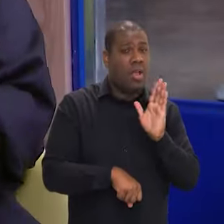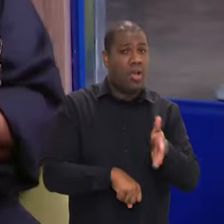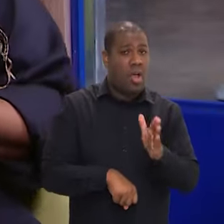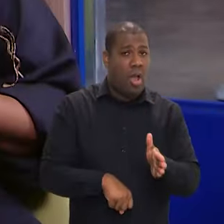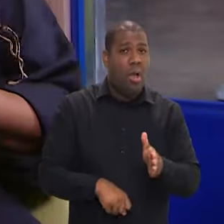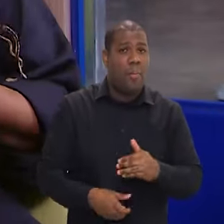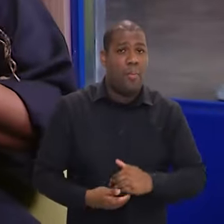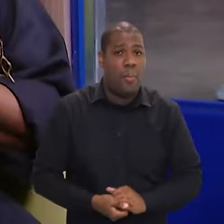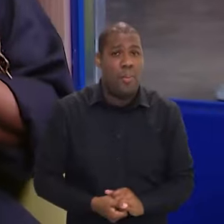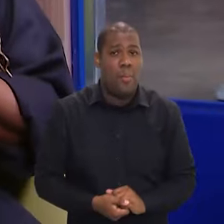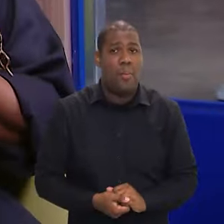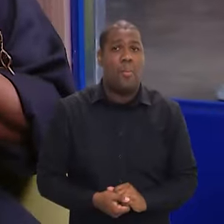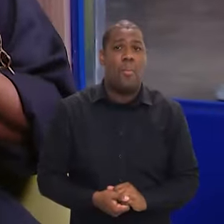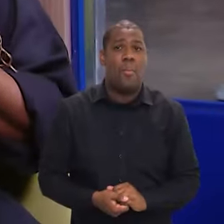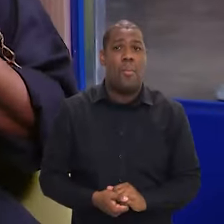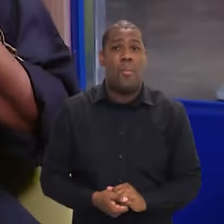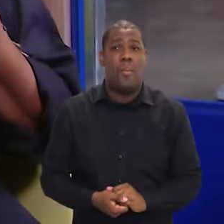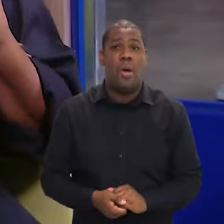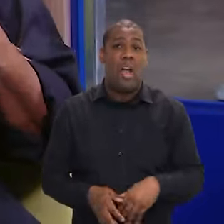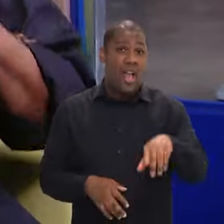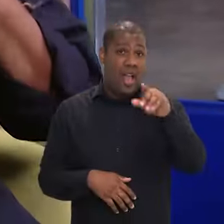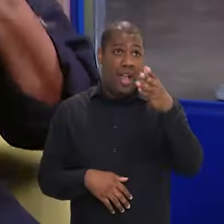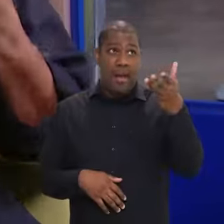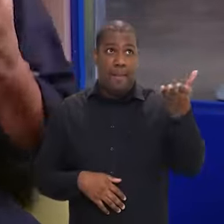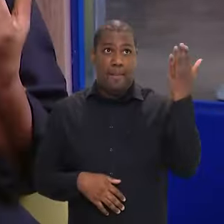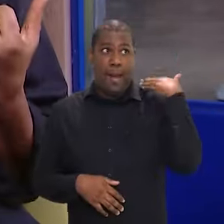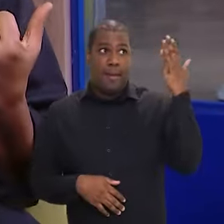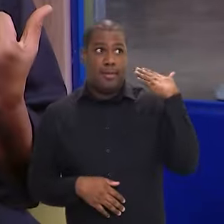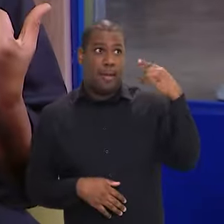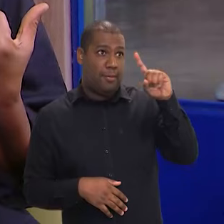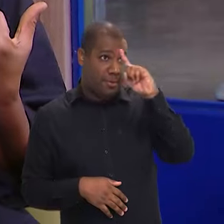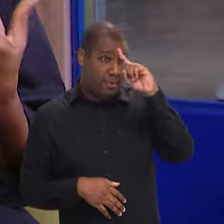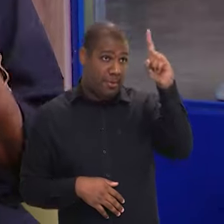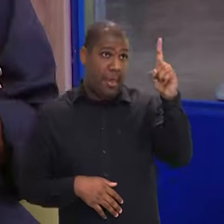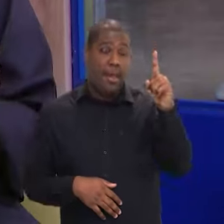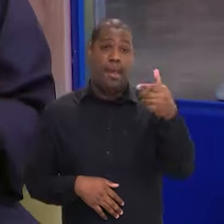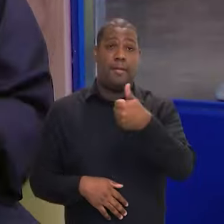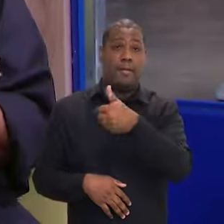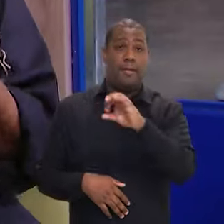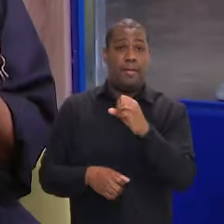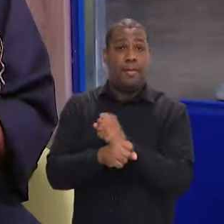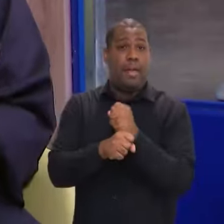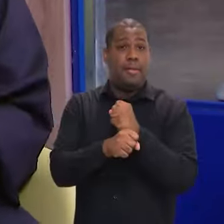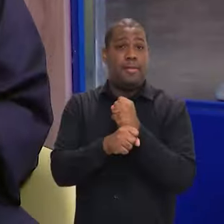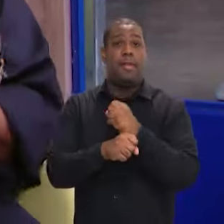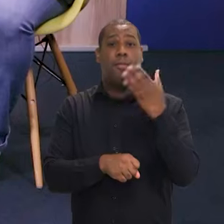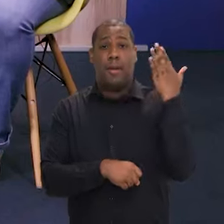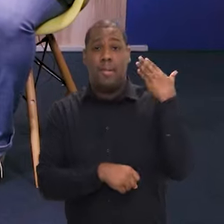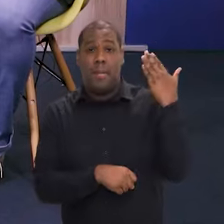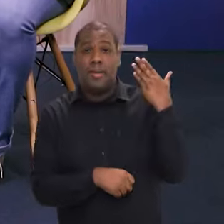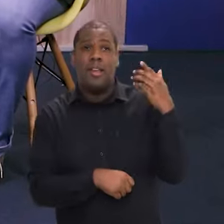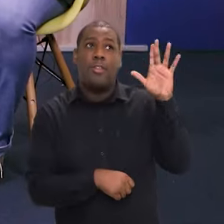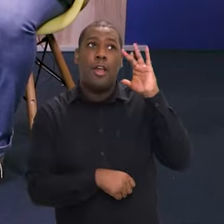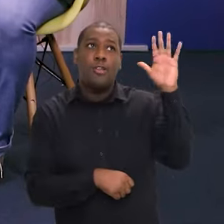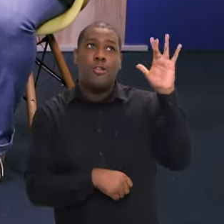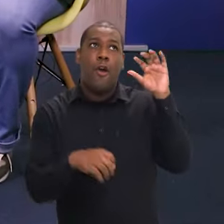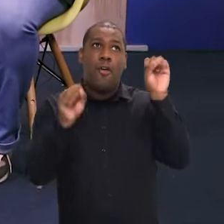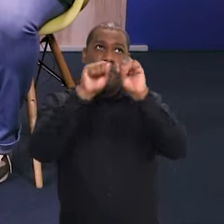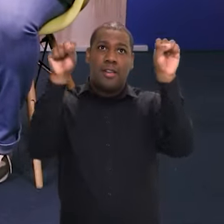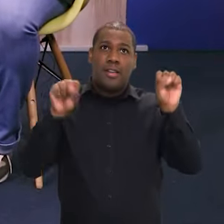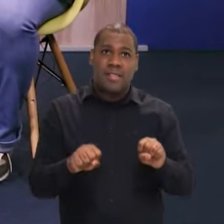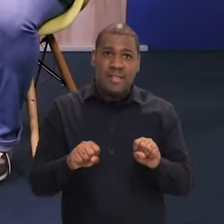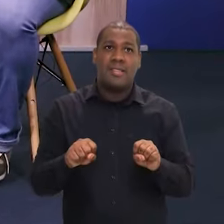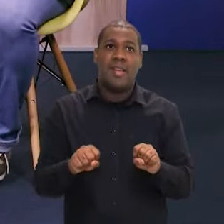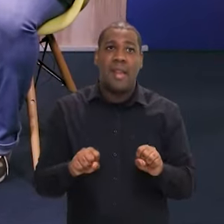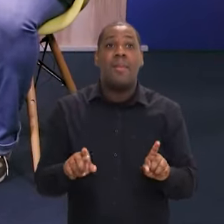estamos falando de uma coisa que é uma ideia como era antes, né? Então há dez anos atrás sonhava-se esse sistema,